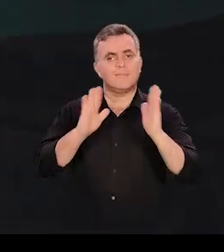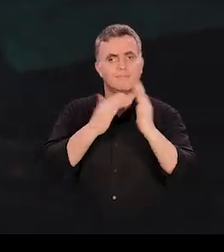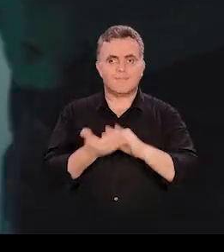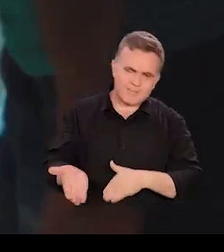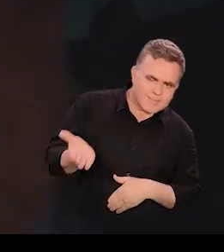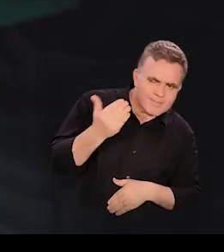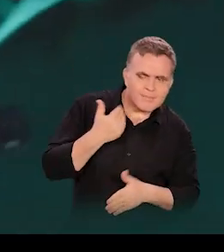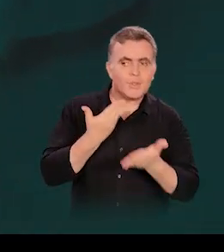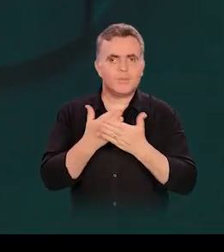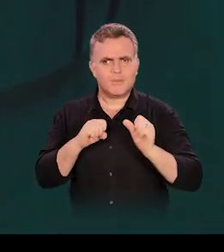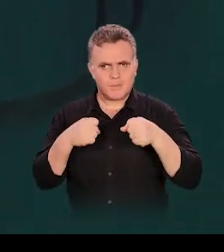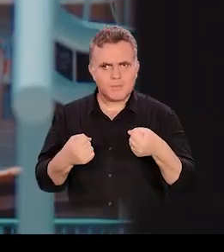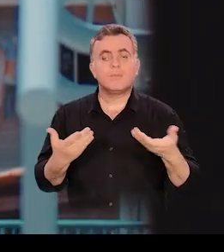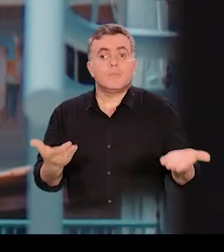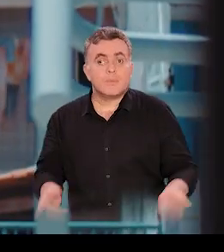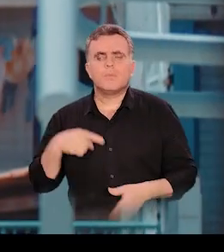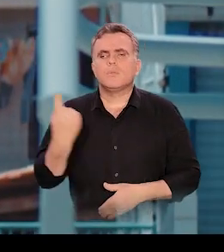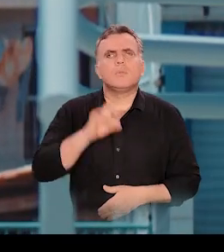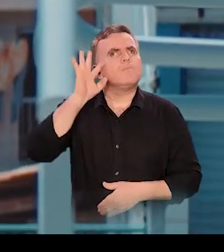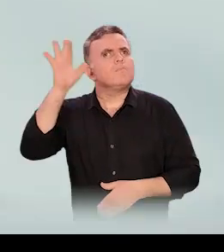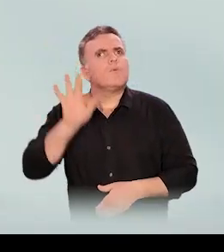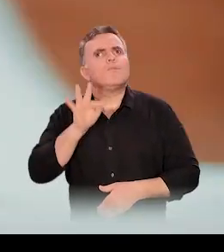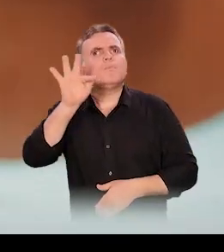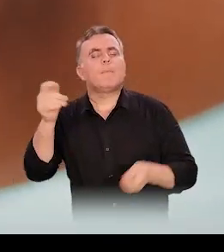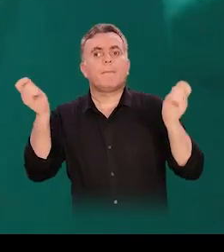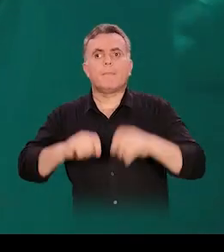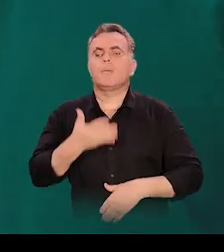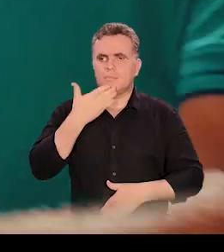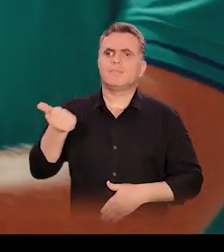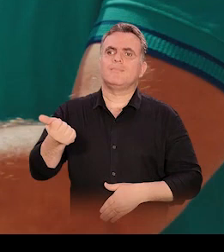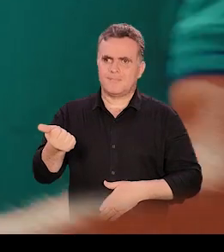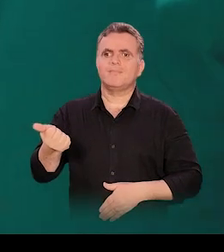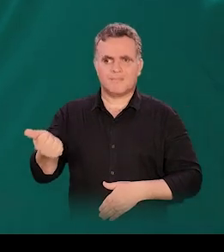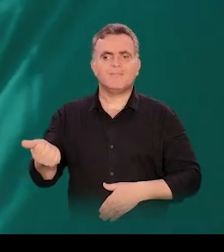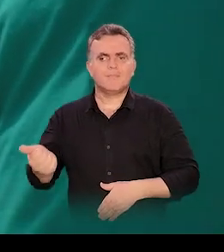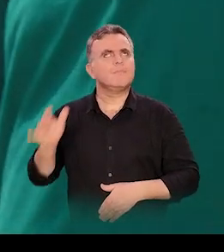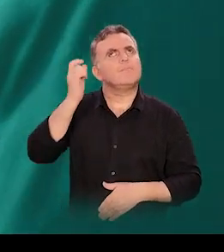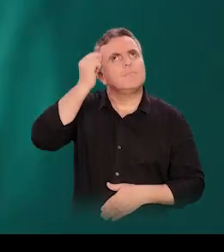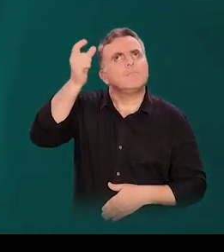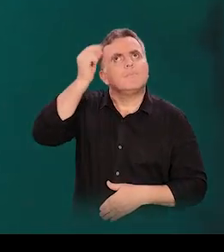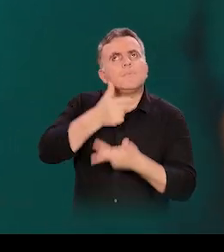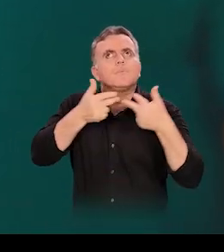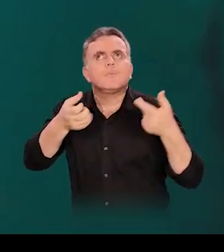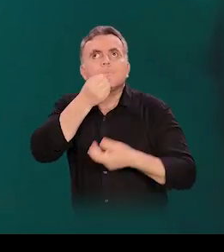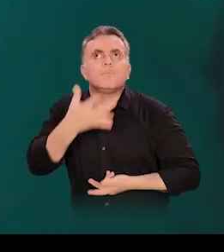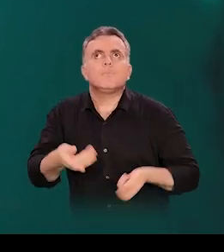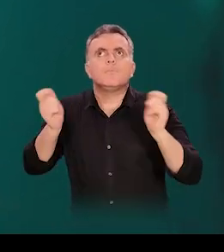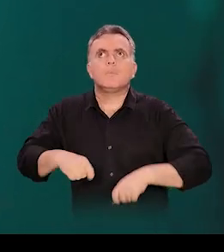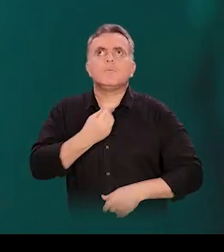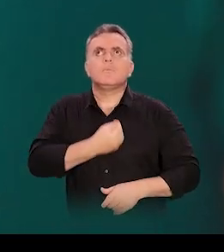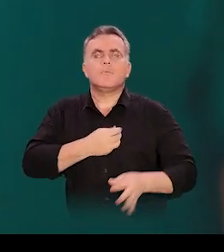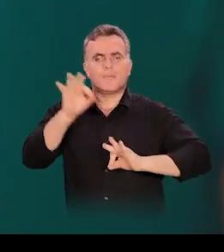Bora pra escola? Estudar e dedicar? Quando a gente pensa no futuro, tudo pode melhorar. Mil ideias na